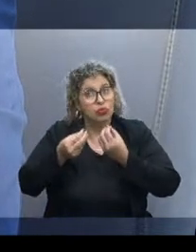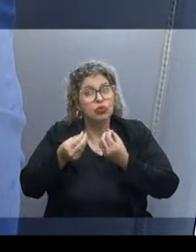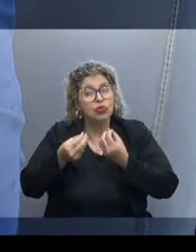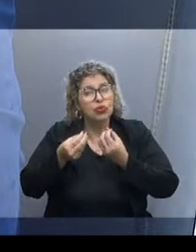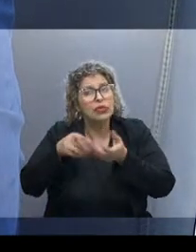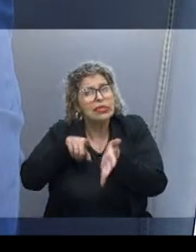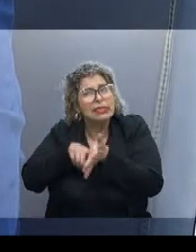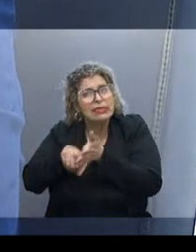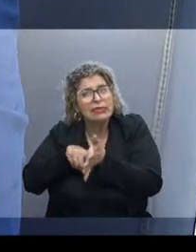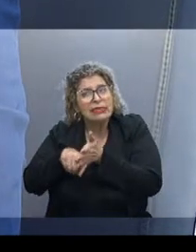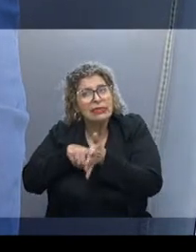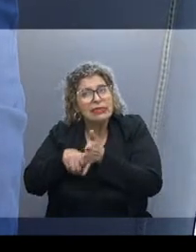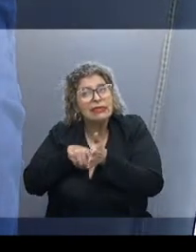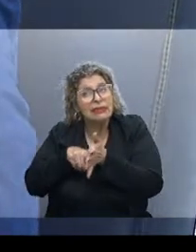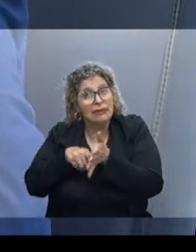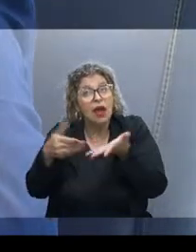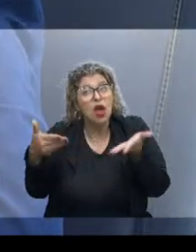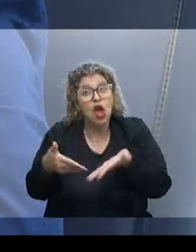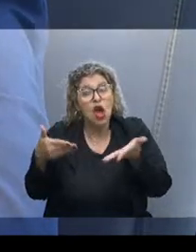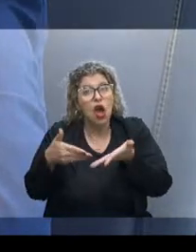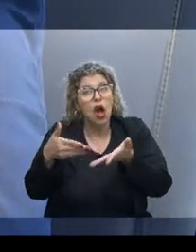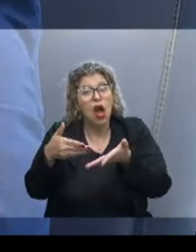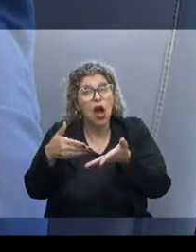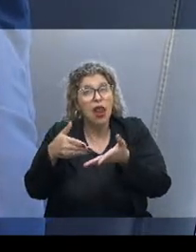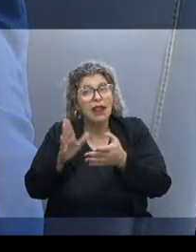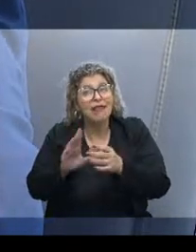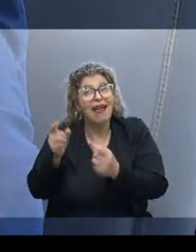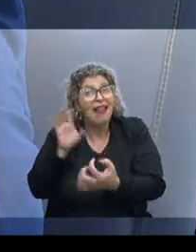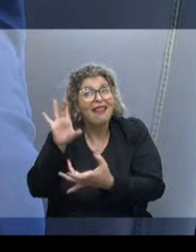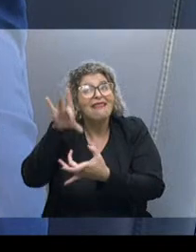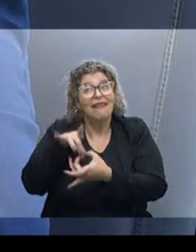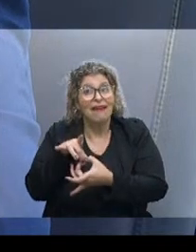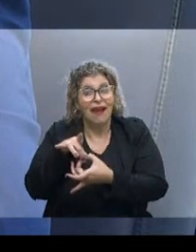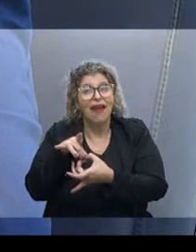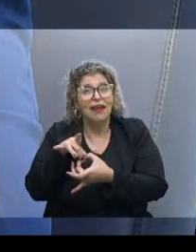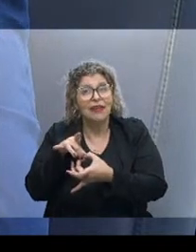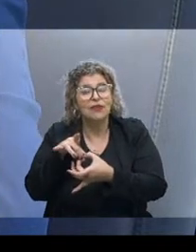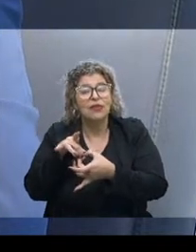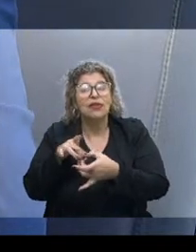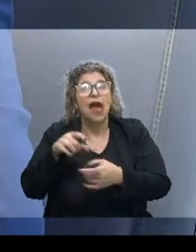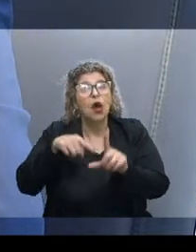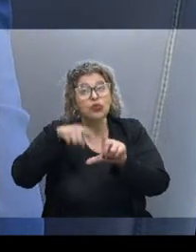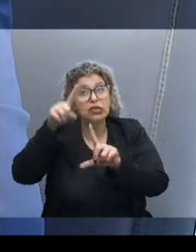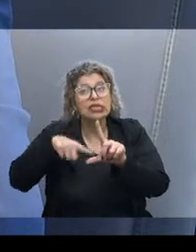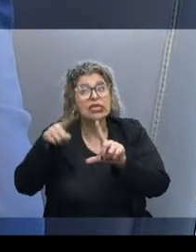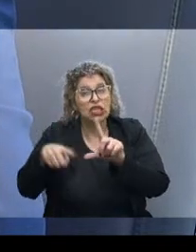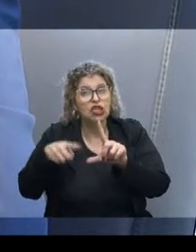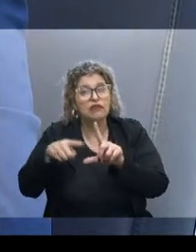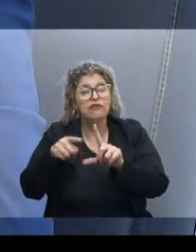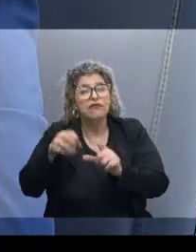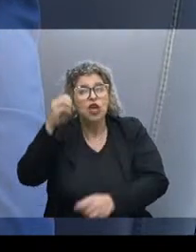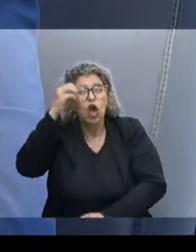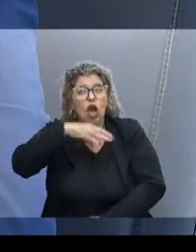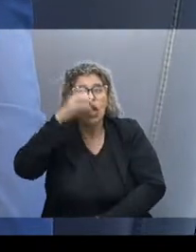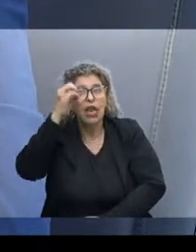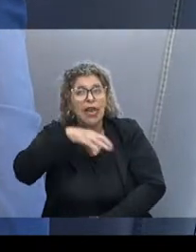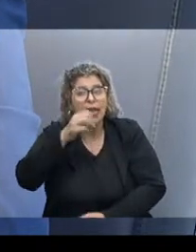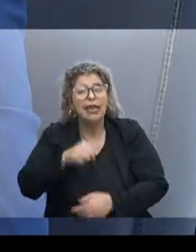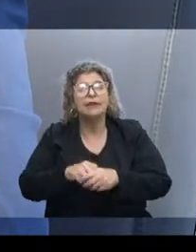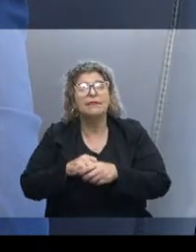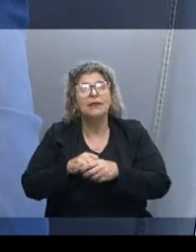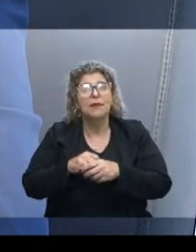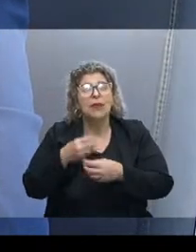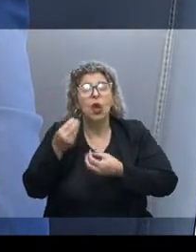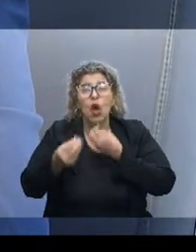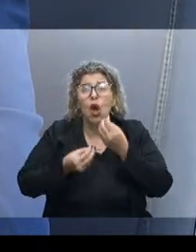diagnosticando aqui está associado diretamente aos índices de violência, de criminalidade, da facilitação, da